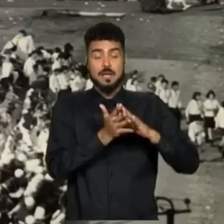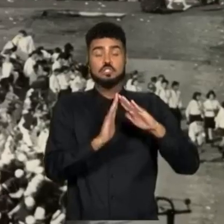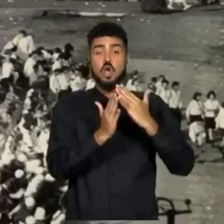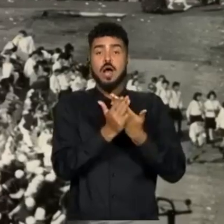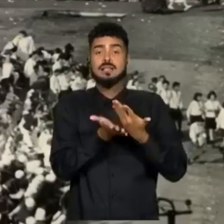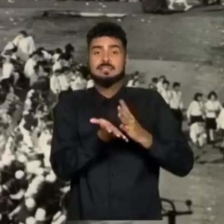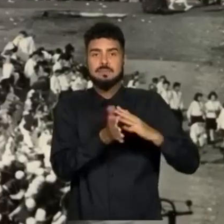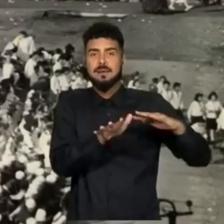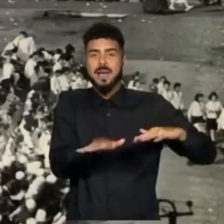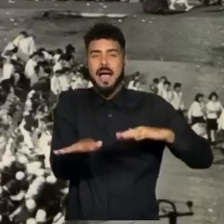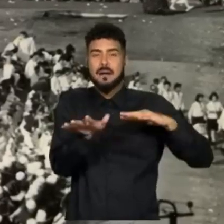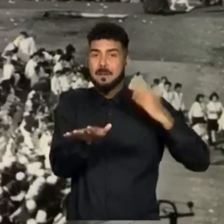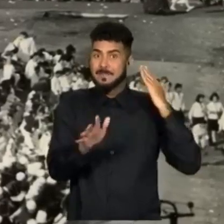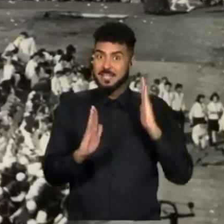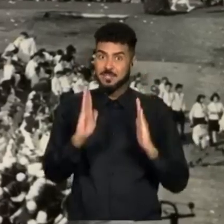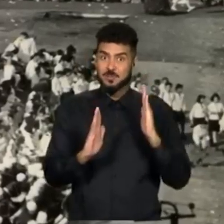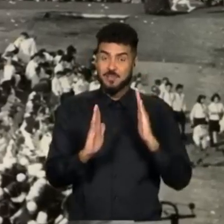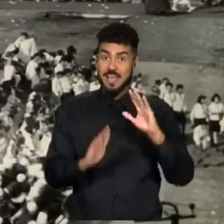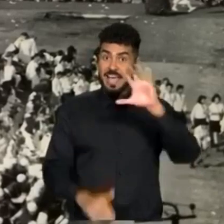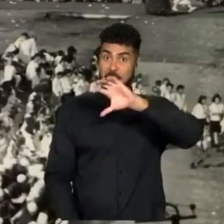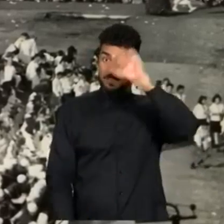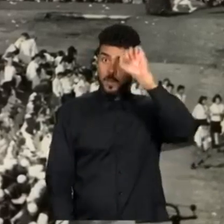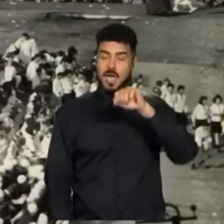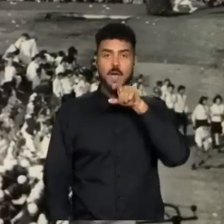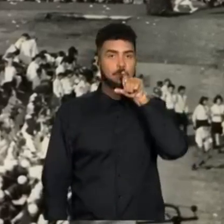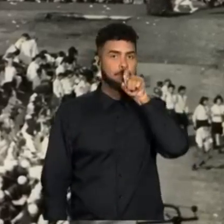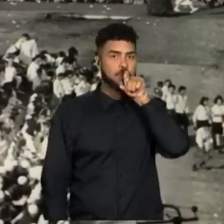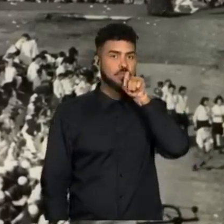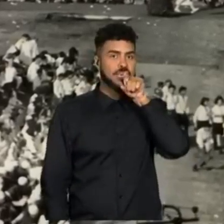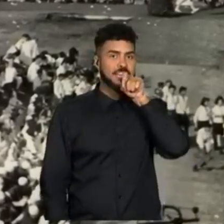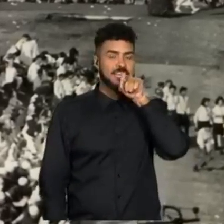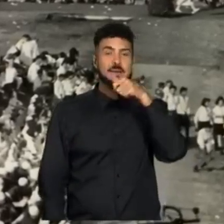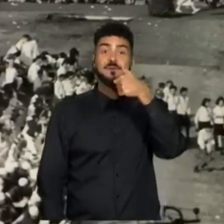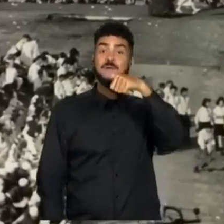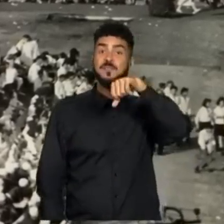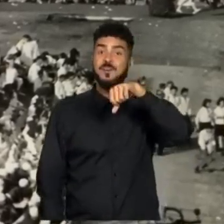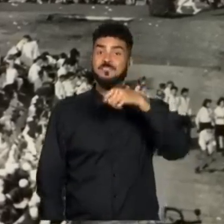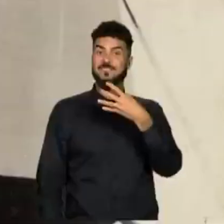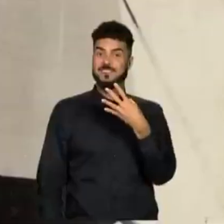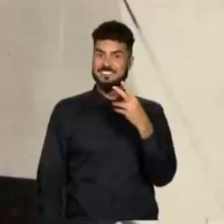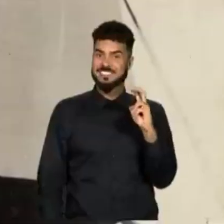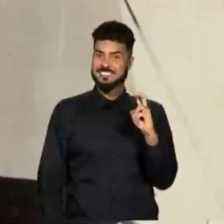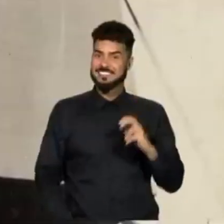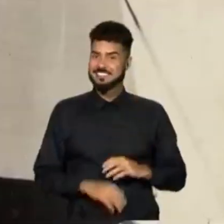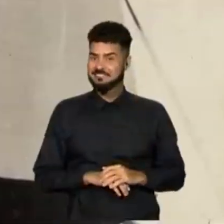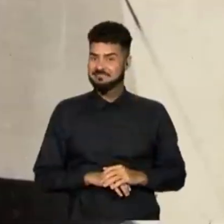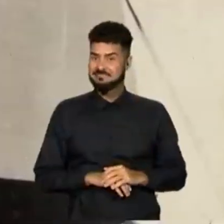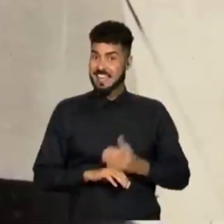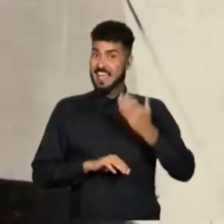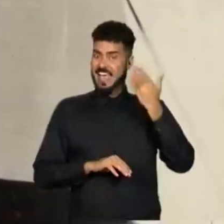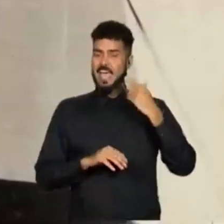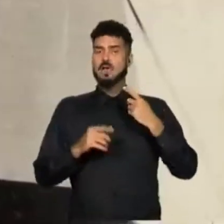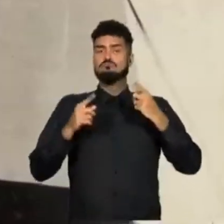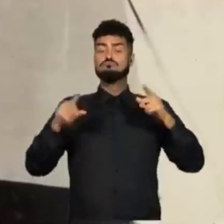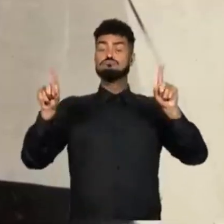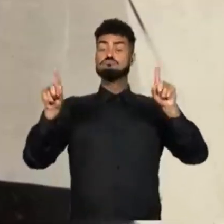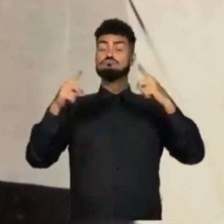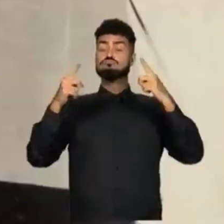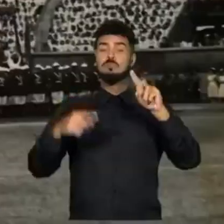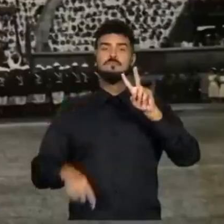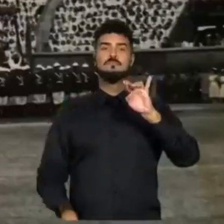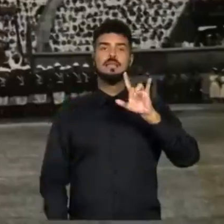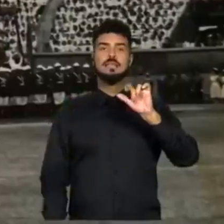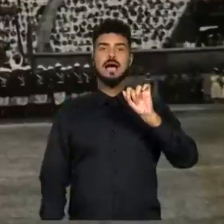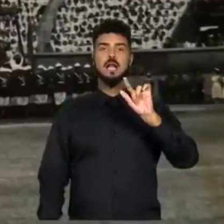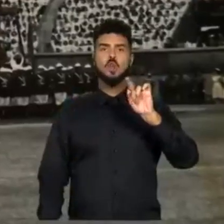Olá meus amigos e amigos torcedores vascaínos, tudo bom com vocês? Espero que sim. Há muito tempo eu não venho postar vídeos aqui